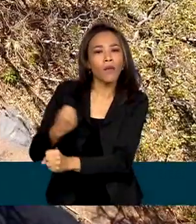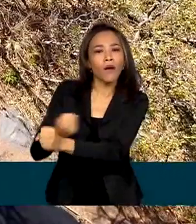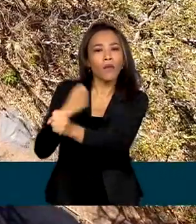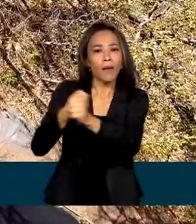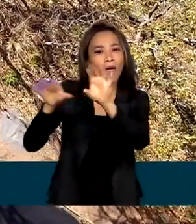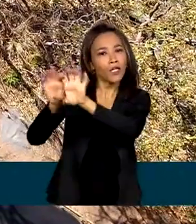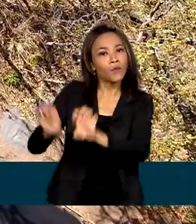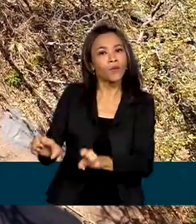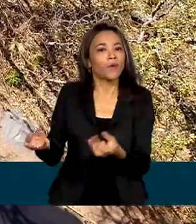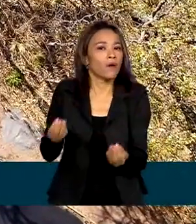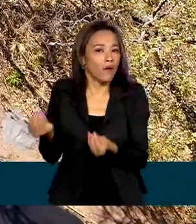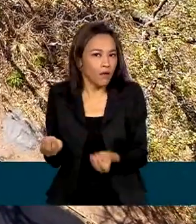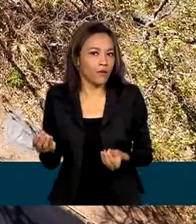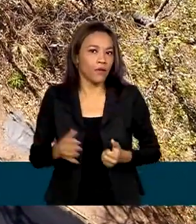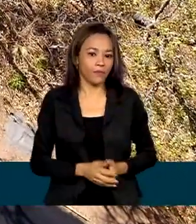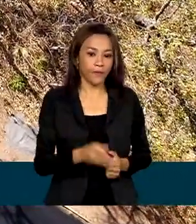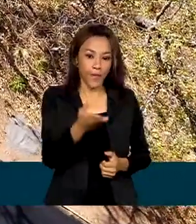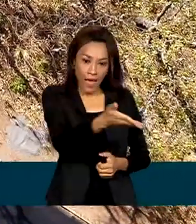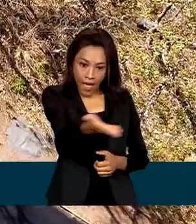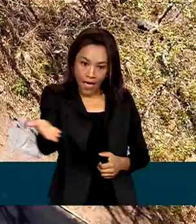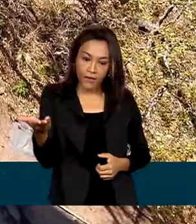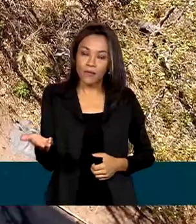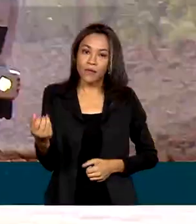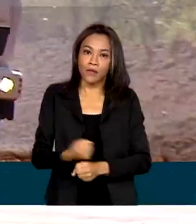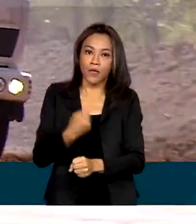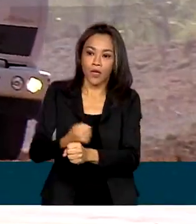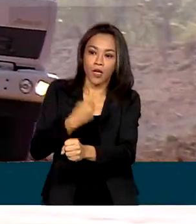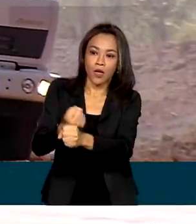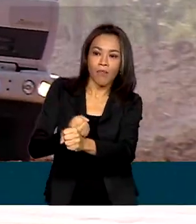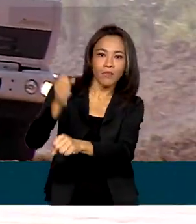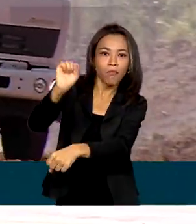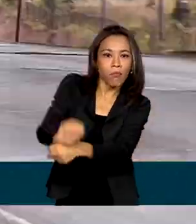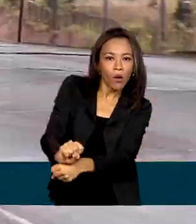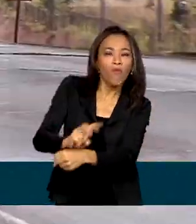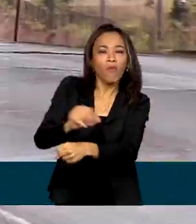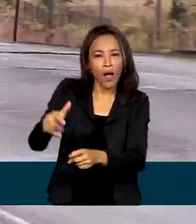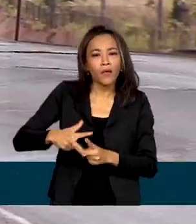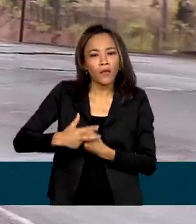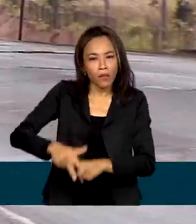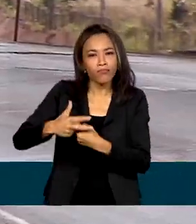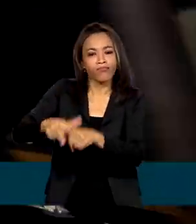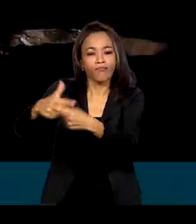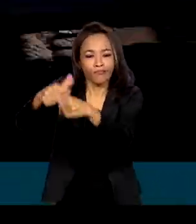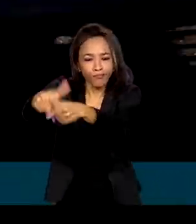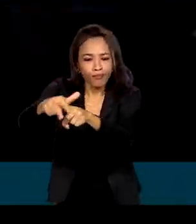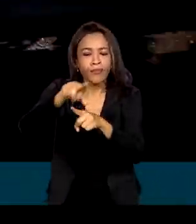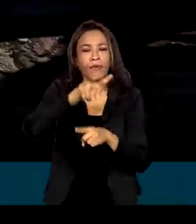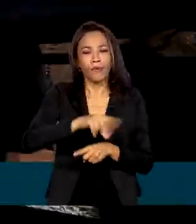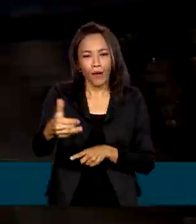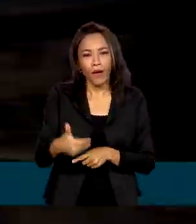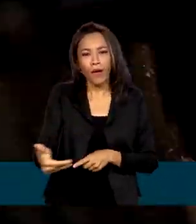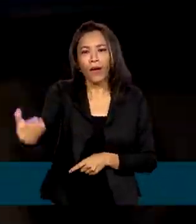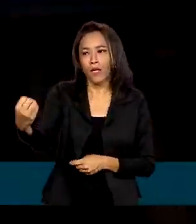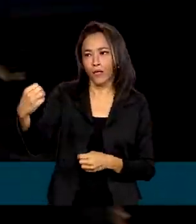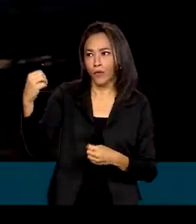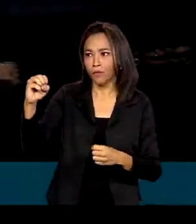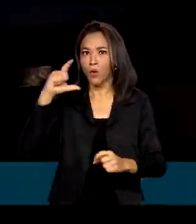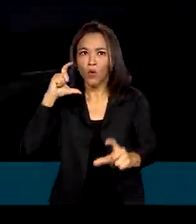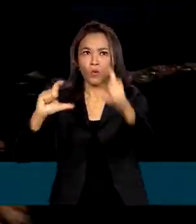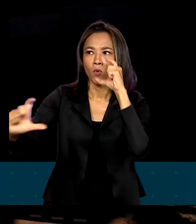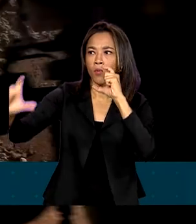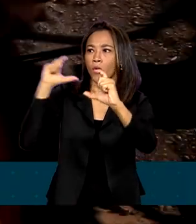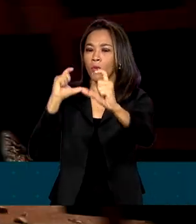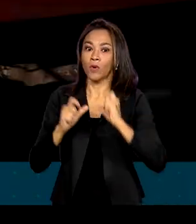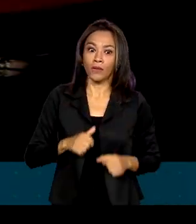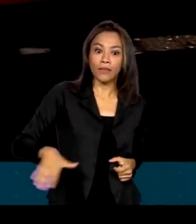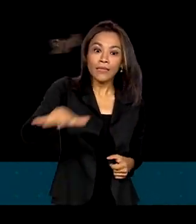As rodovias inacabadas vão receber asfalto, reparos e sinalização. No setor ferroviário, estão